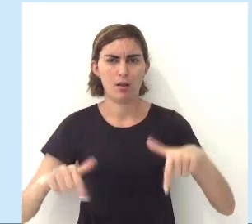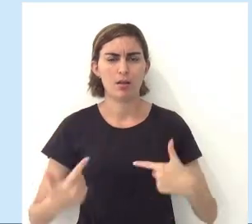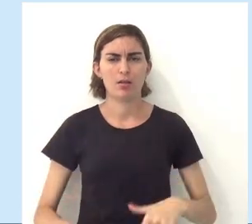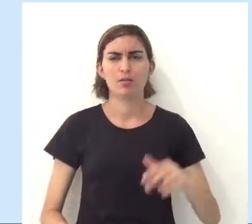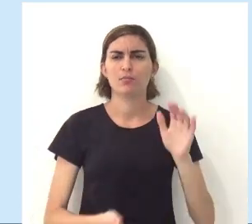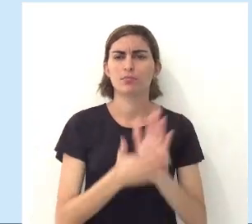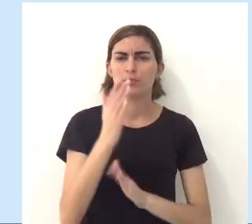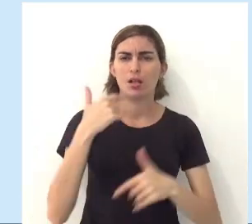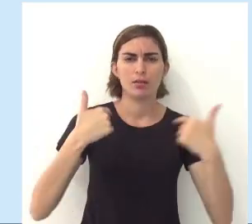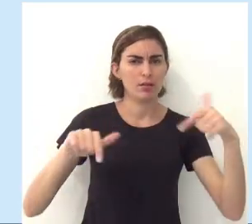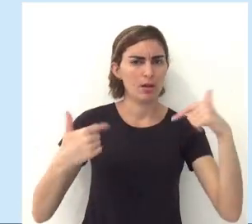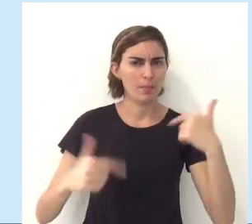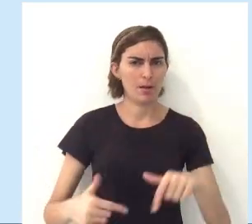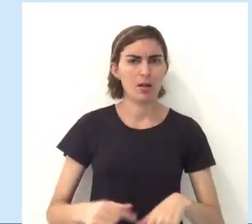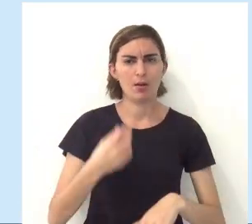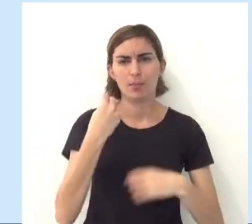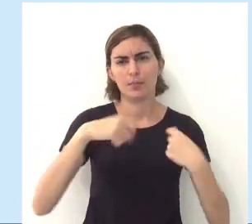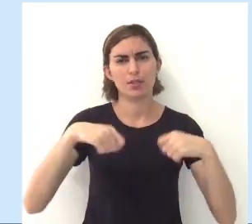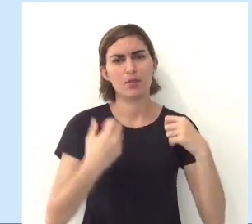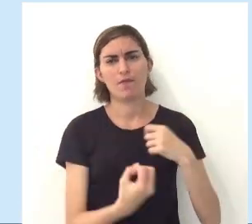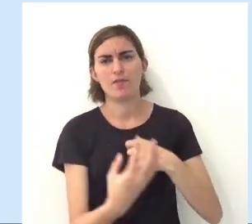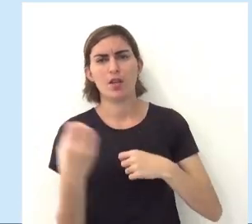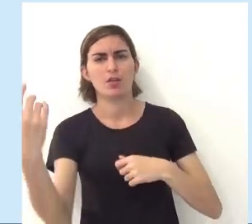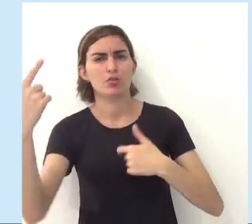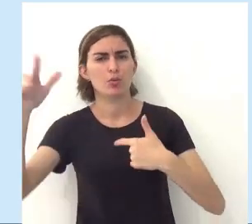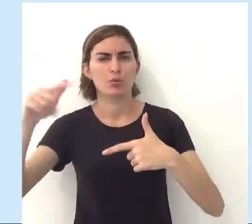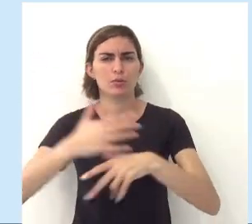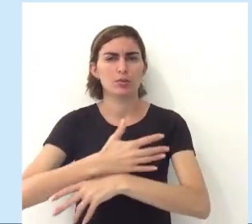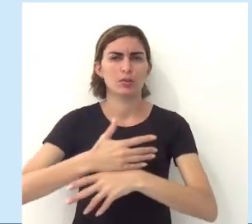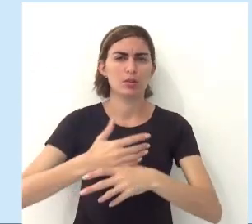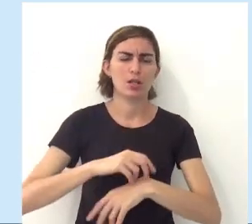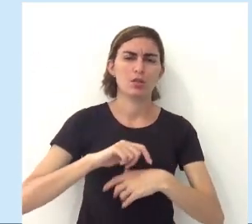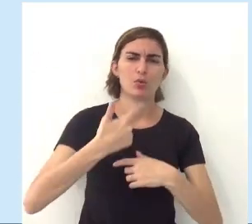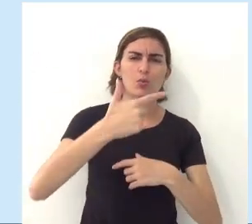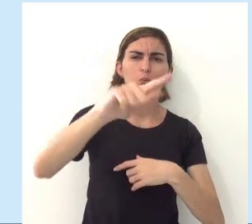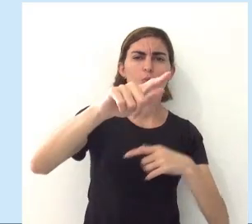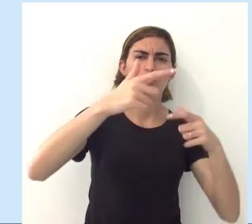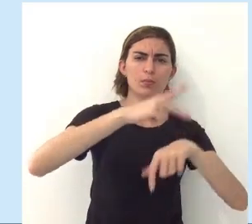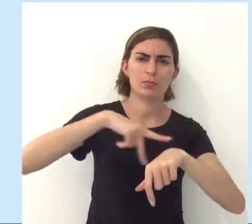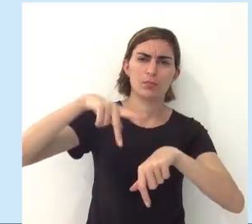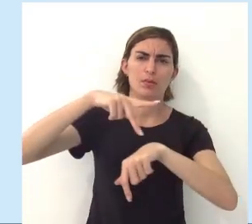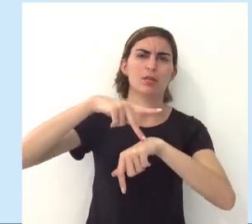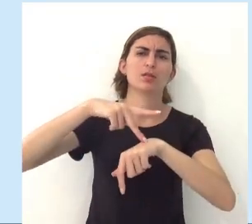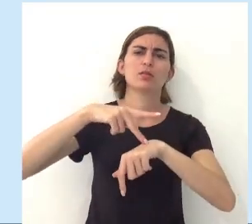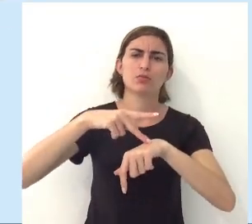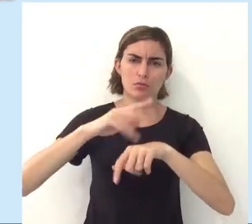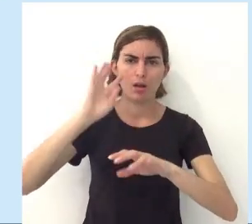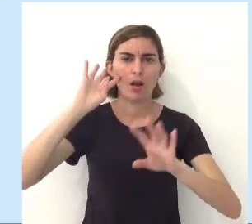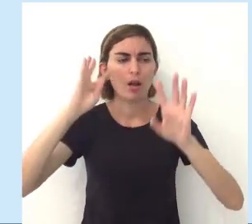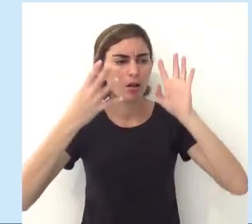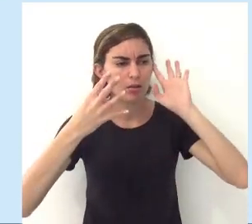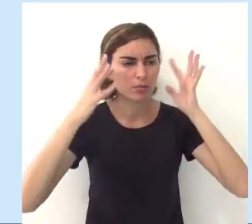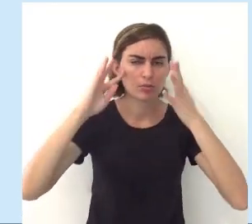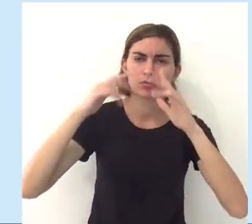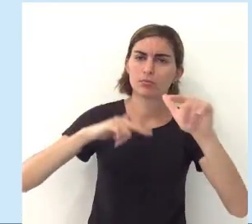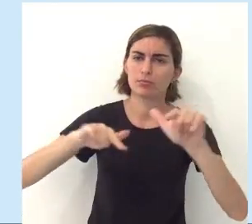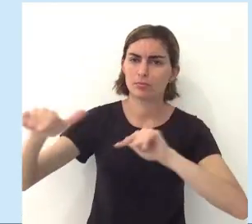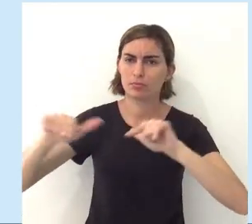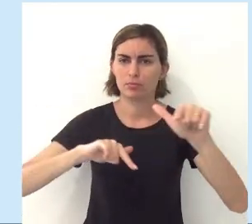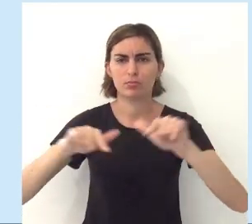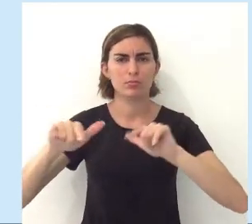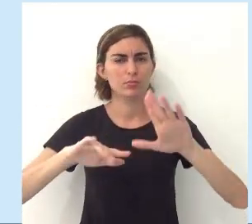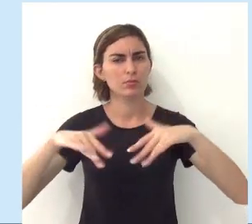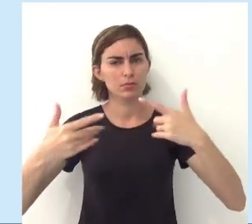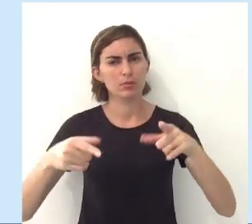você tá em trabalho e você precisa viajar pra outra cidade, ou você precisa viajar pra outro país, tá? Pra resolver alguma